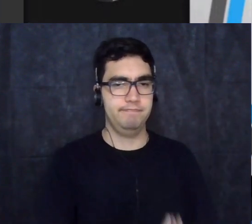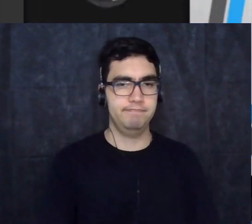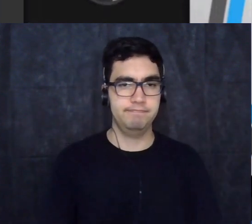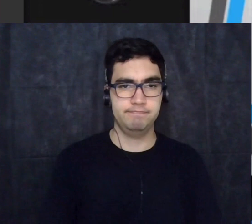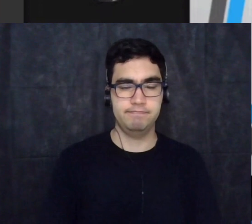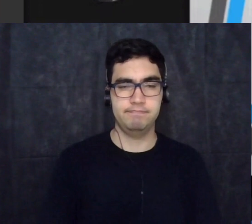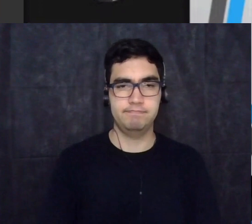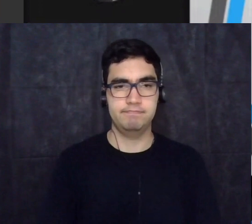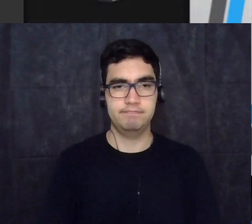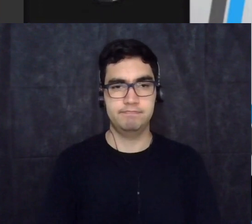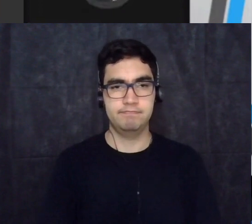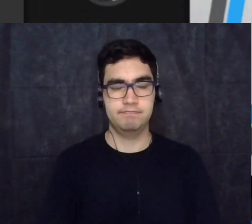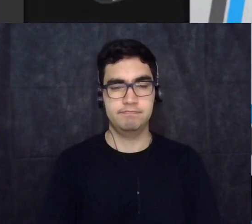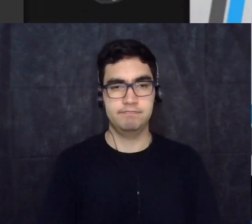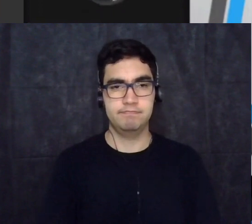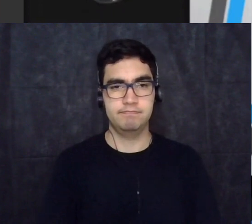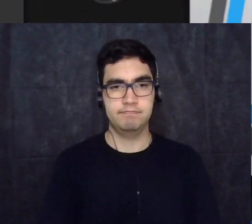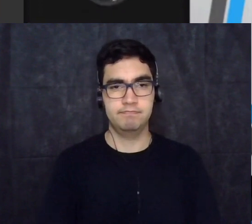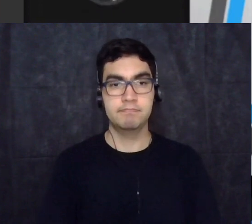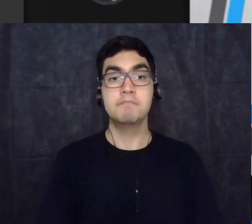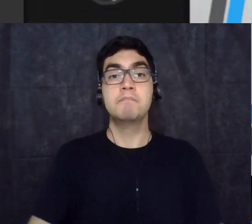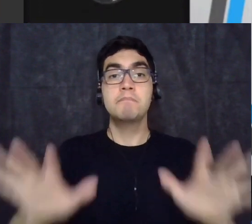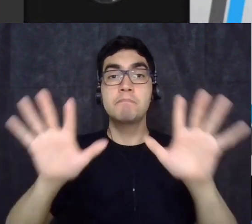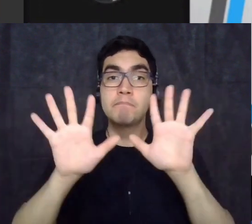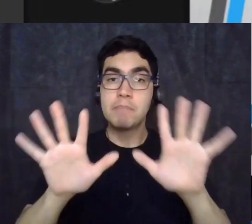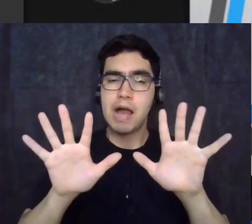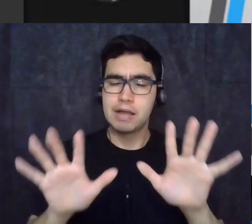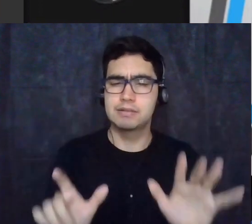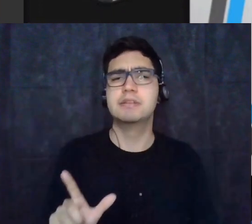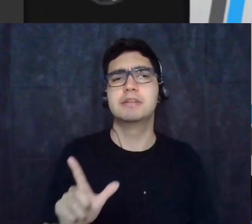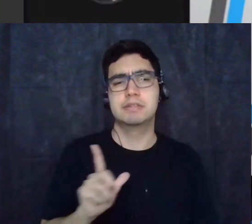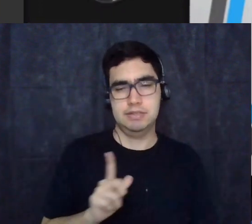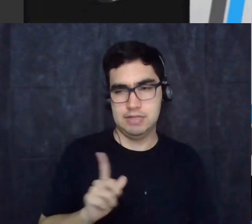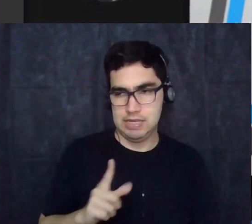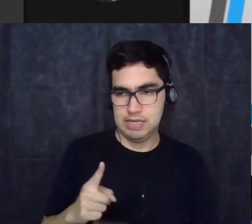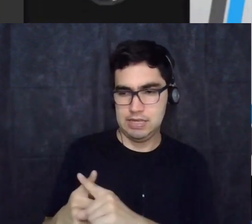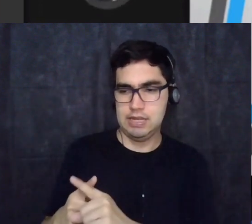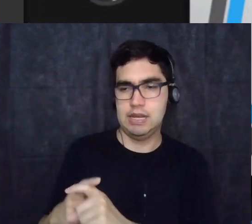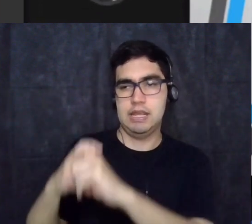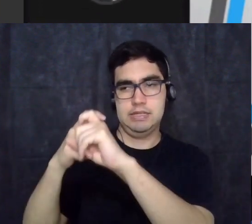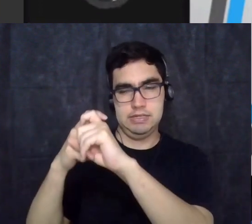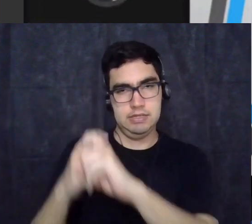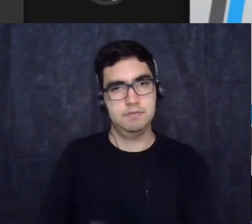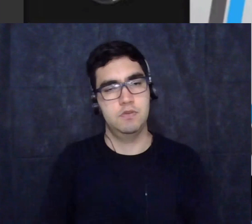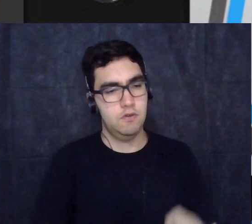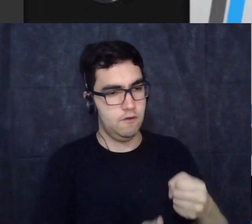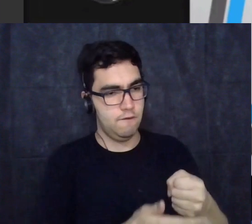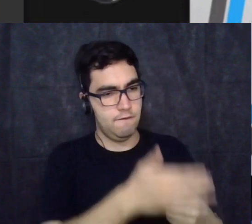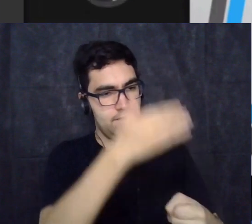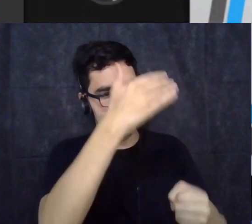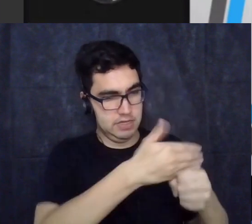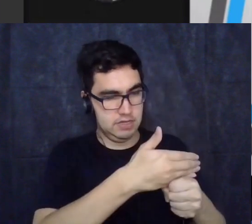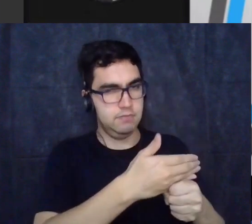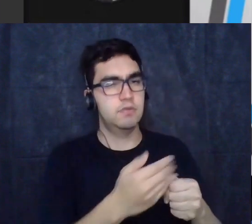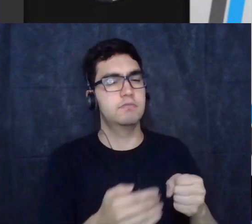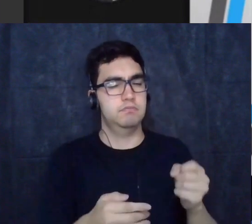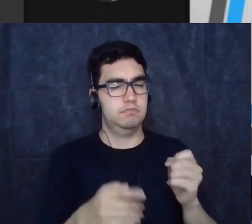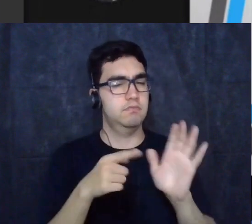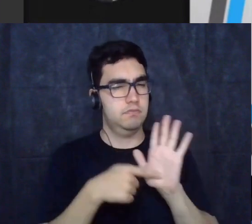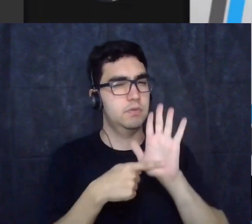mas algo que vai diferenciar o nazismo do fascismo o próximo slide por favor